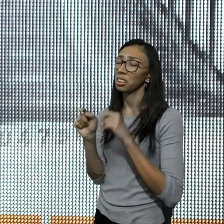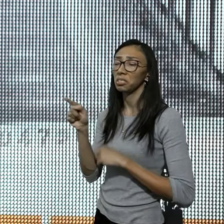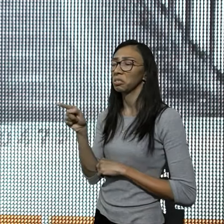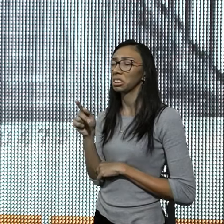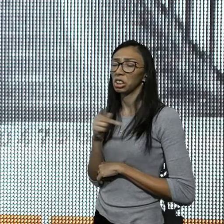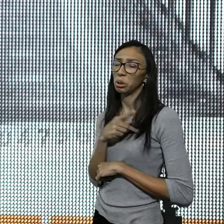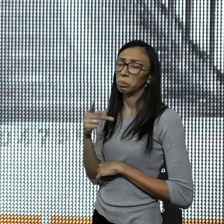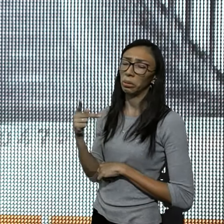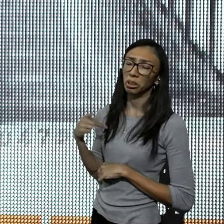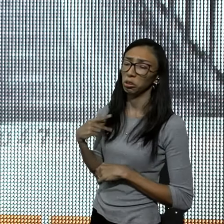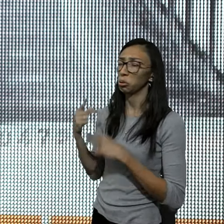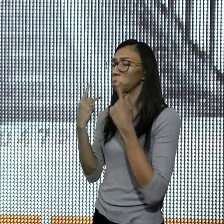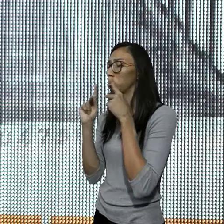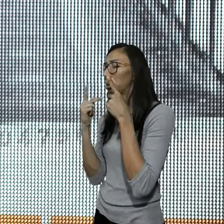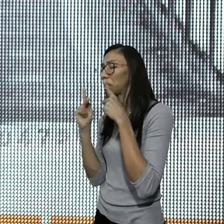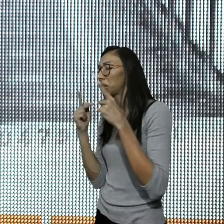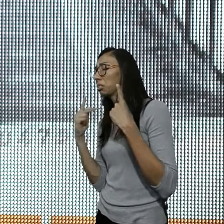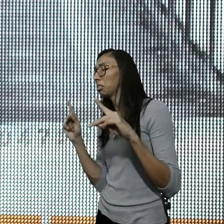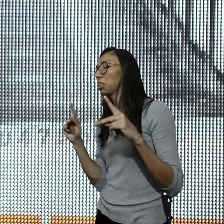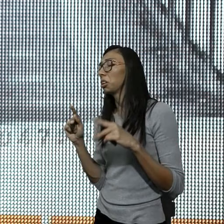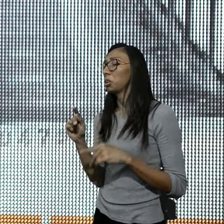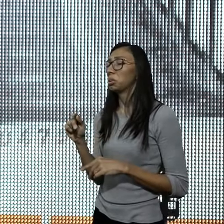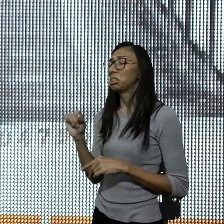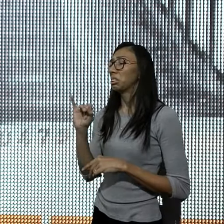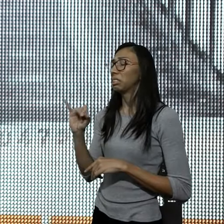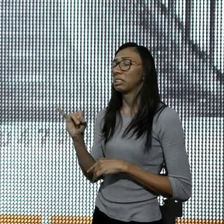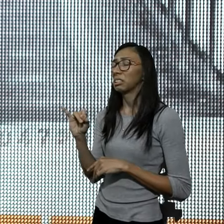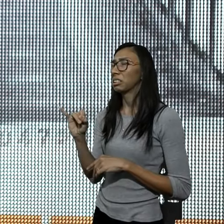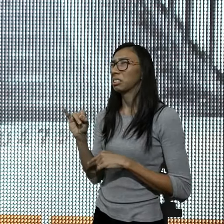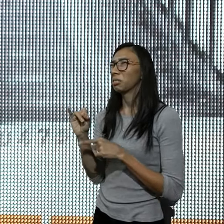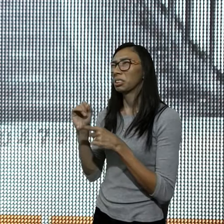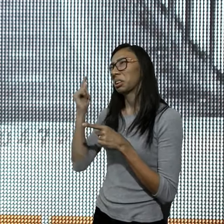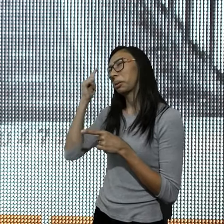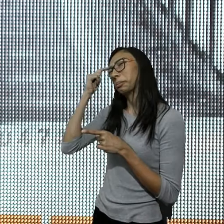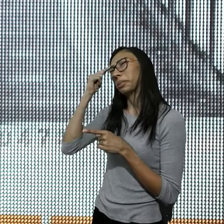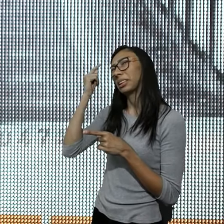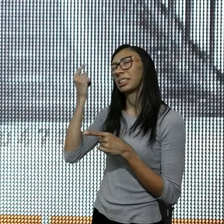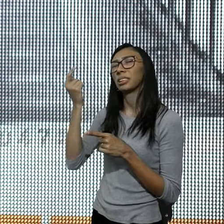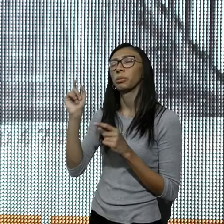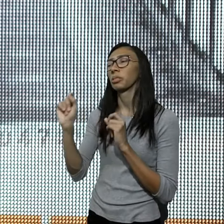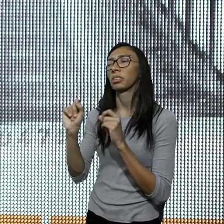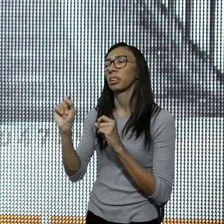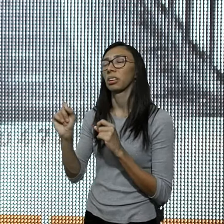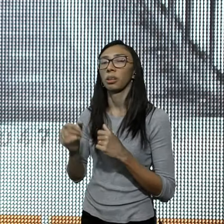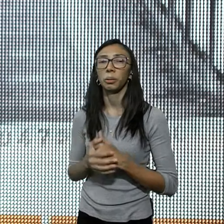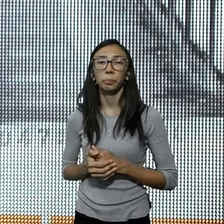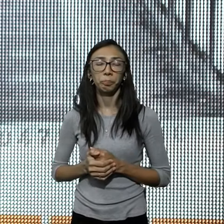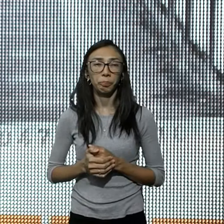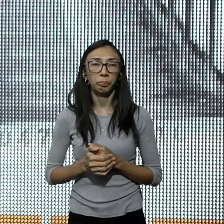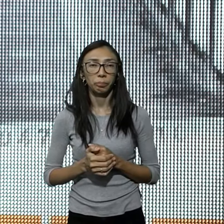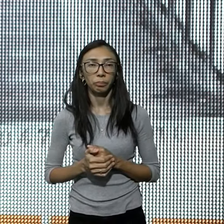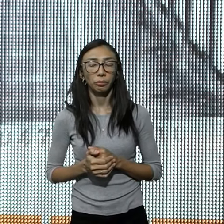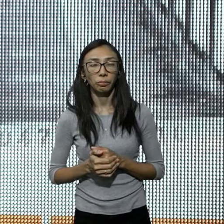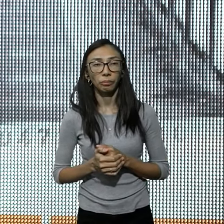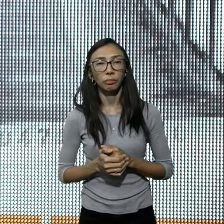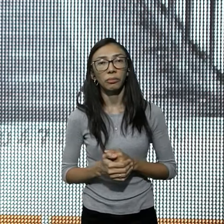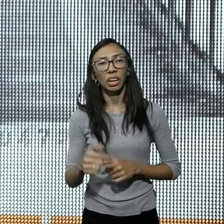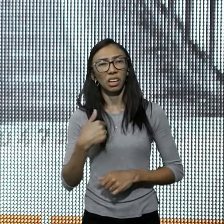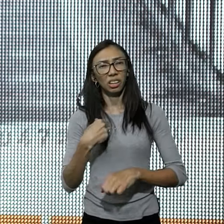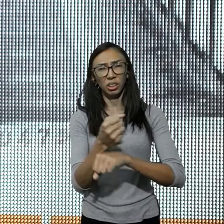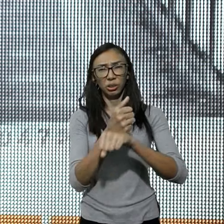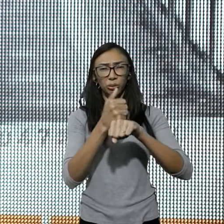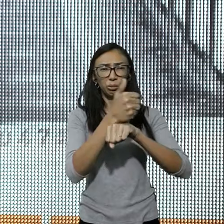se não fosse, ministra de Deus, eu não consigo, pensar em outra opção, porque ainda que, eu tenha várias